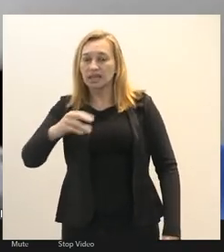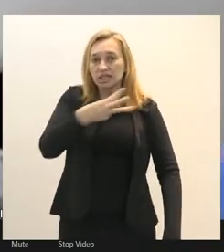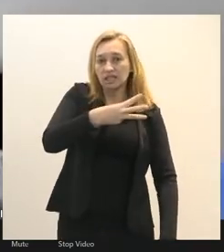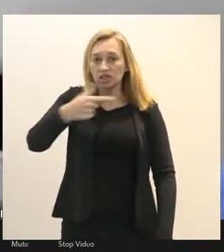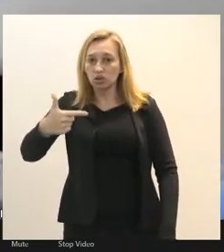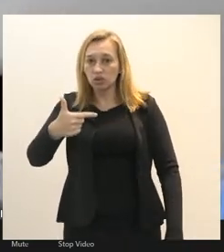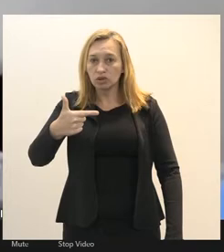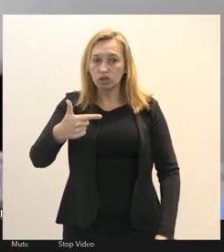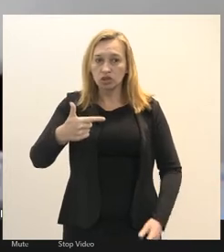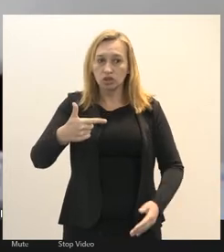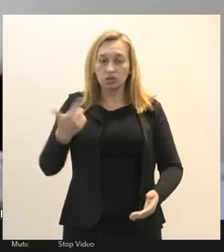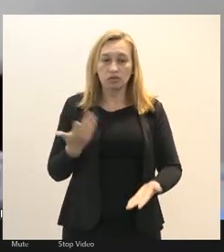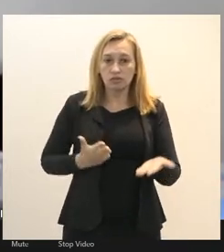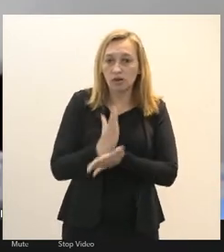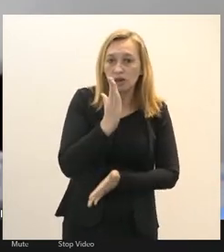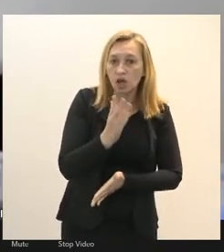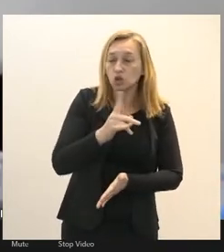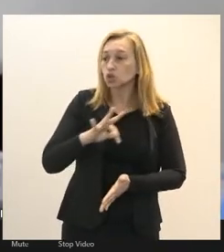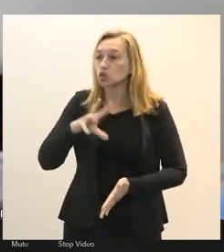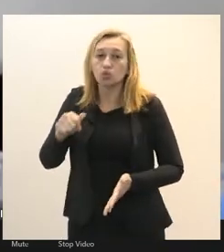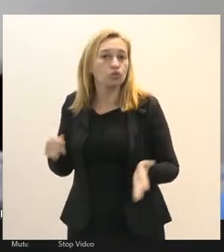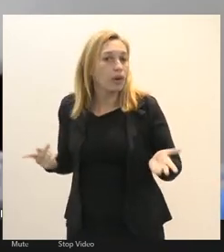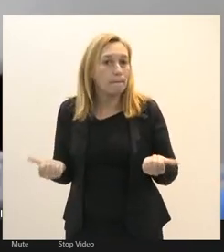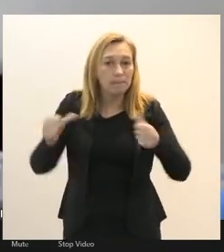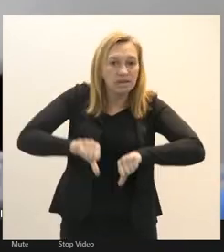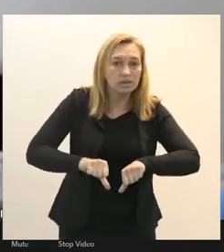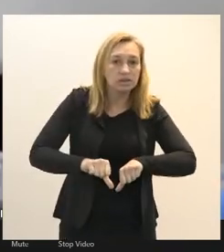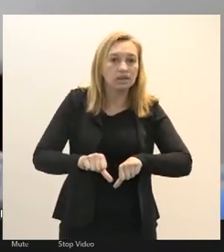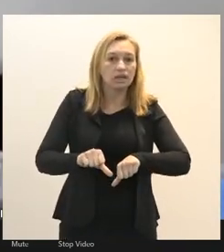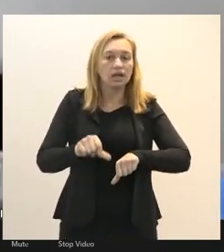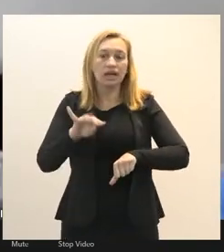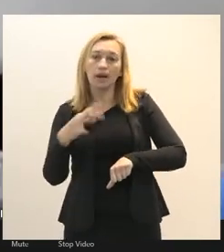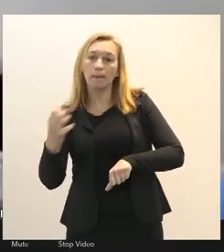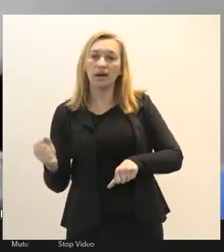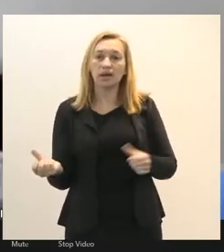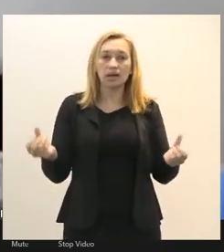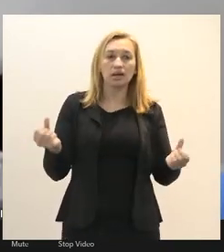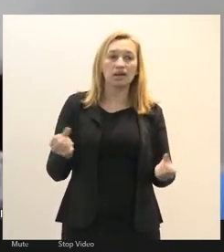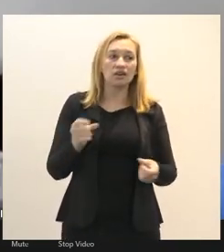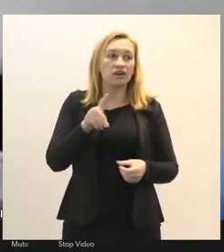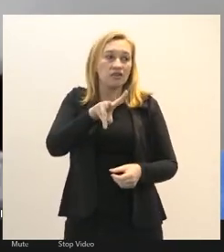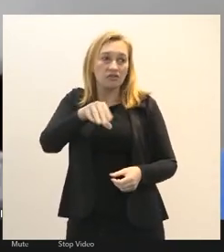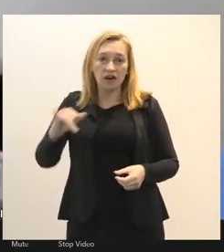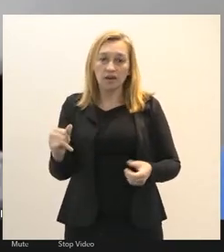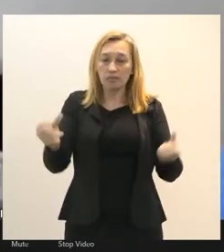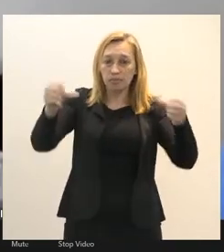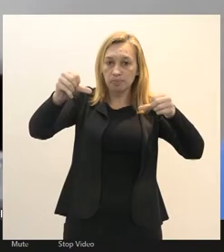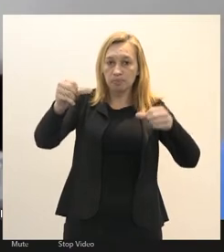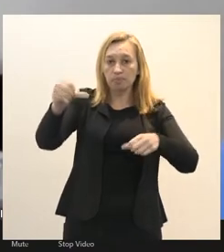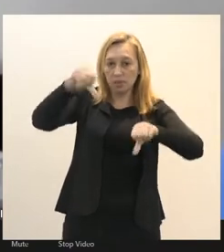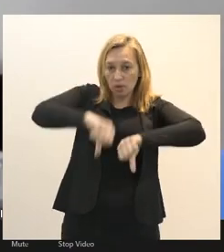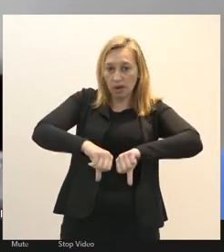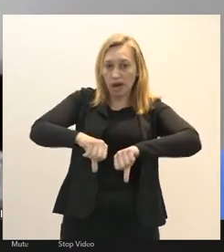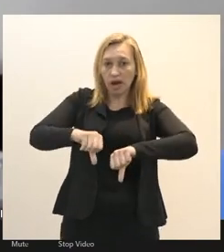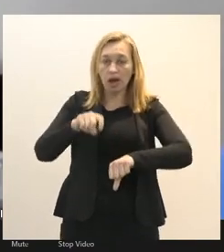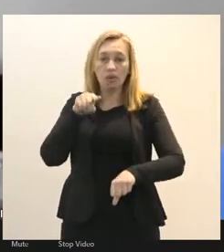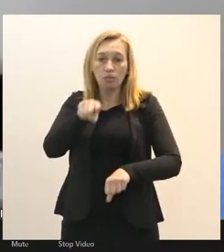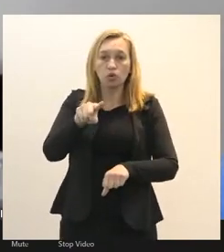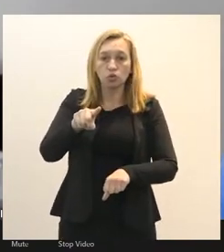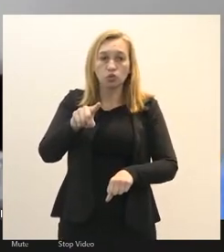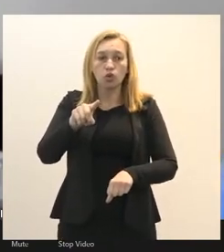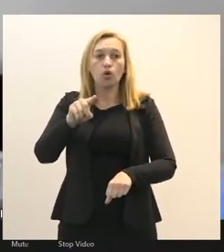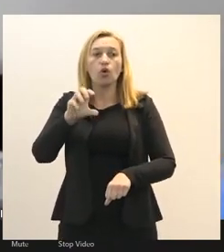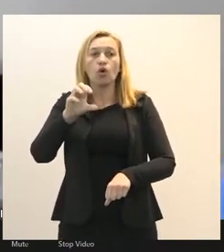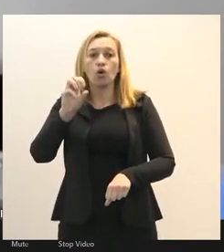vai piorar a campanha é www.vaipiorar.com.br convido aos parceiros sindicatos